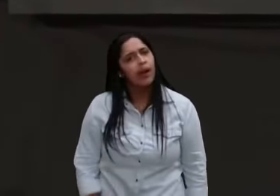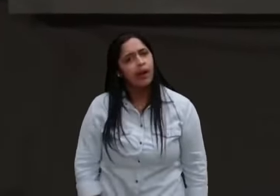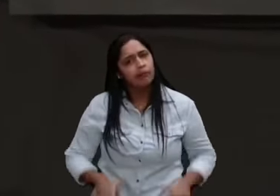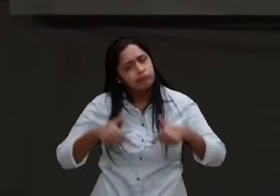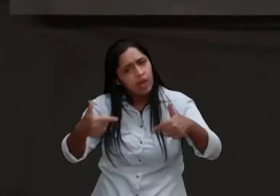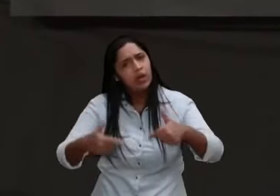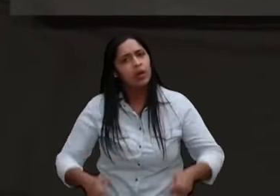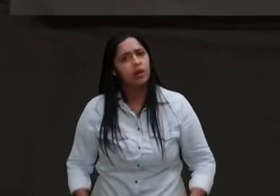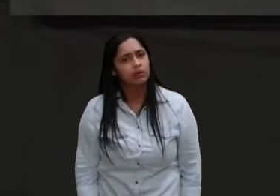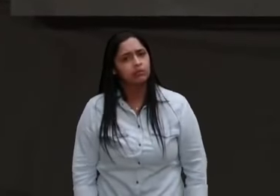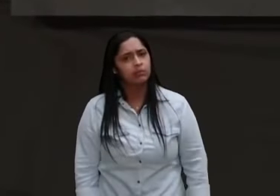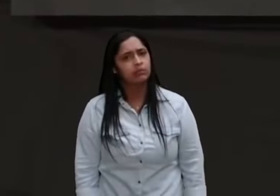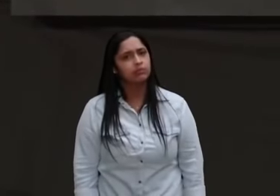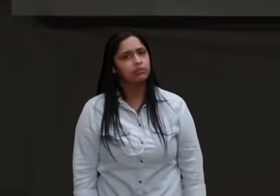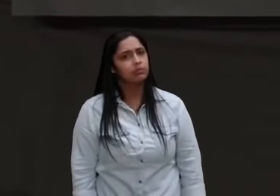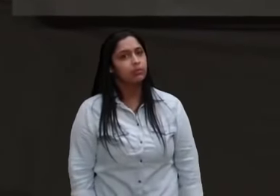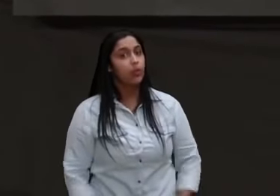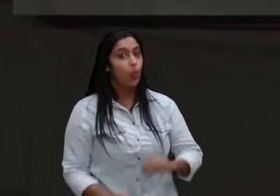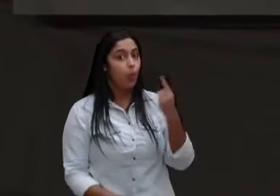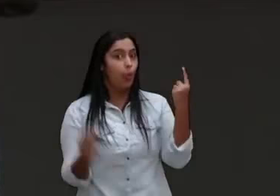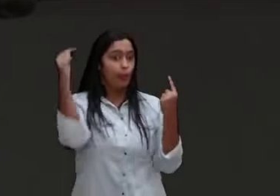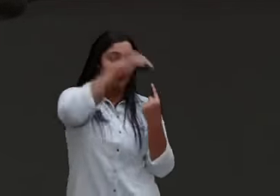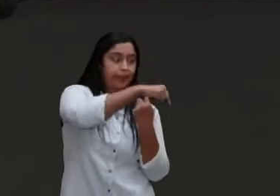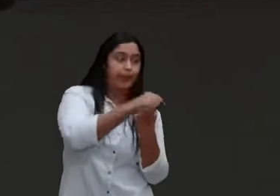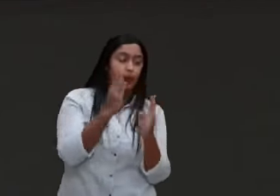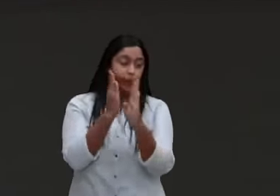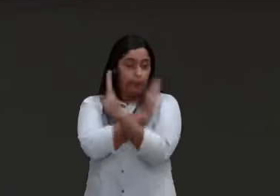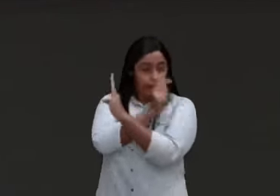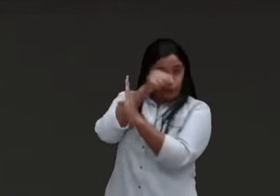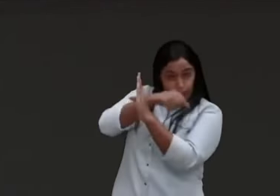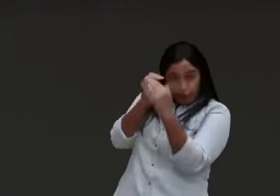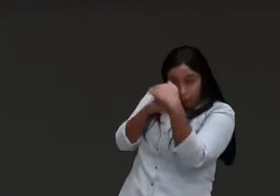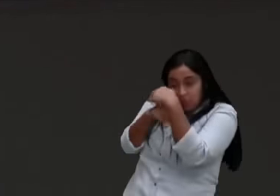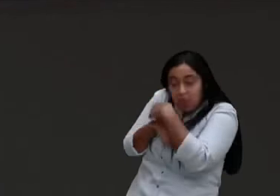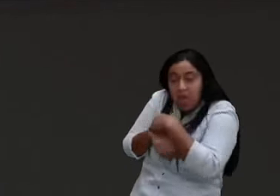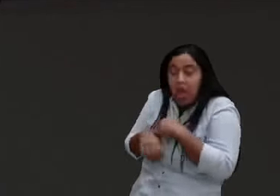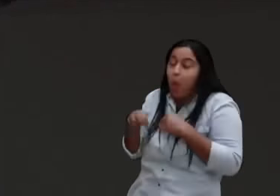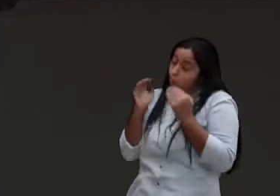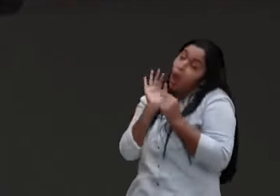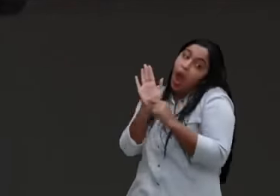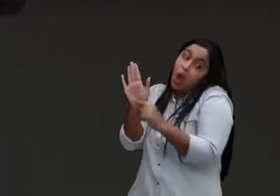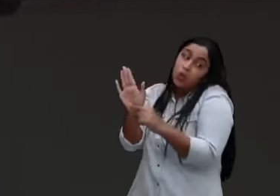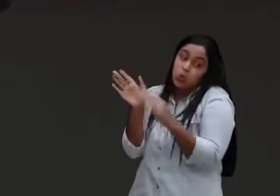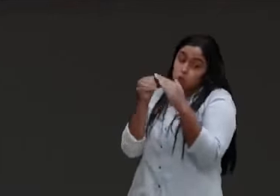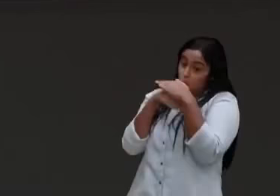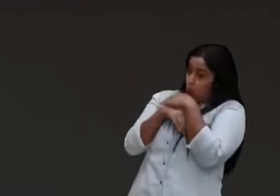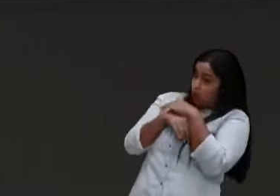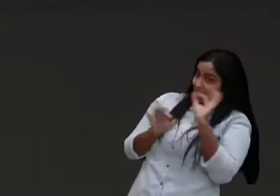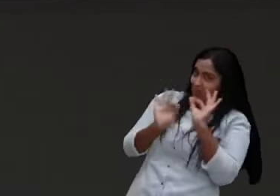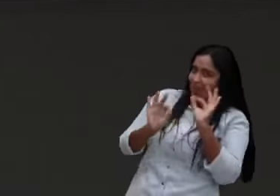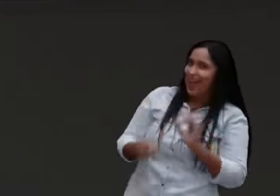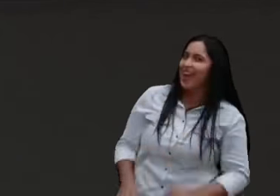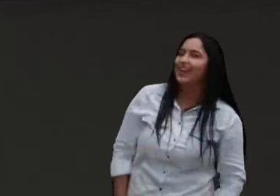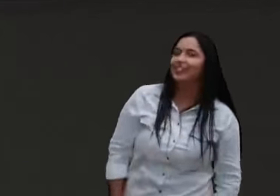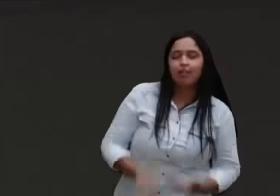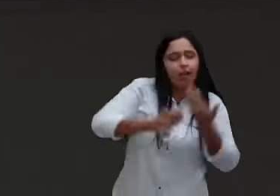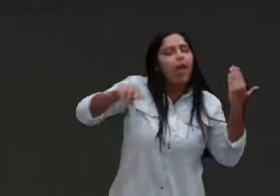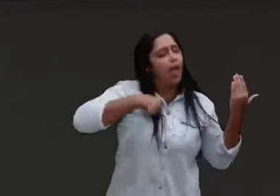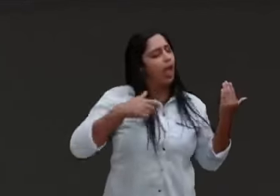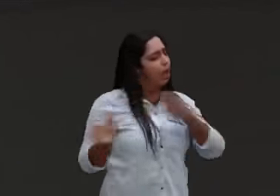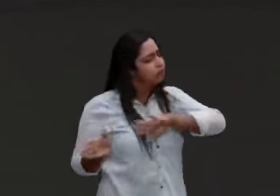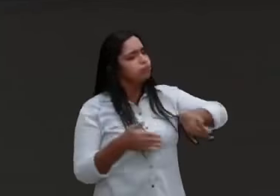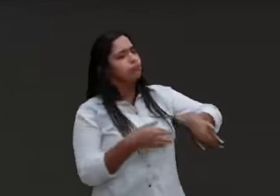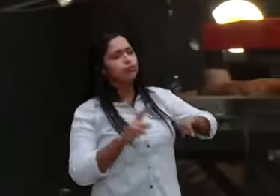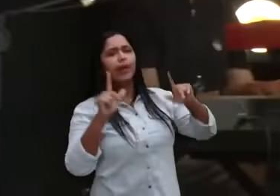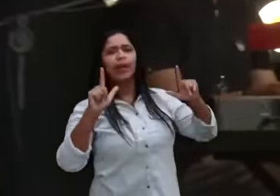eu ajudo, mas eu ajudo do meu jeito, ei, na presença de todo mundo, eu faço todo mundo ver, que eu estou dentro do